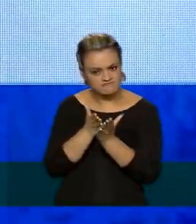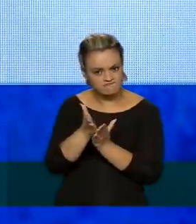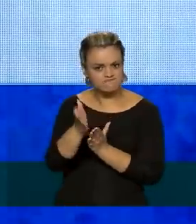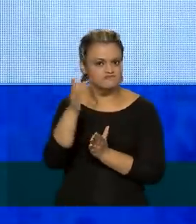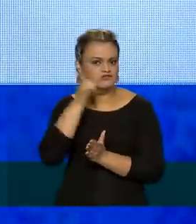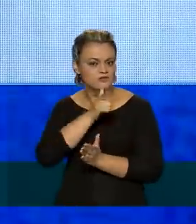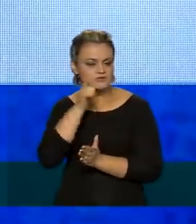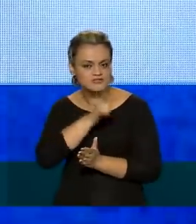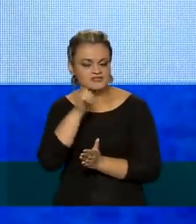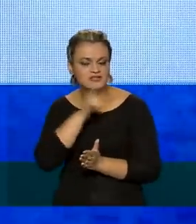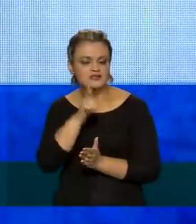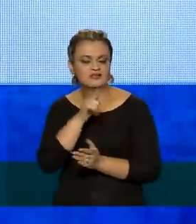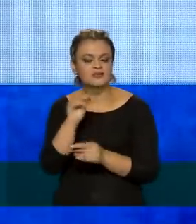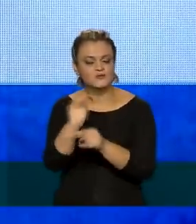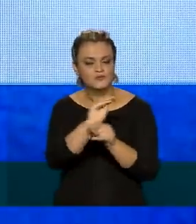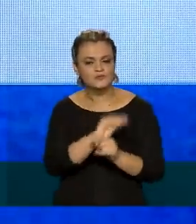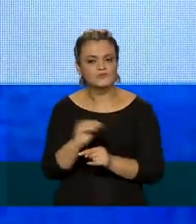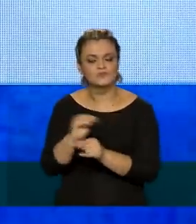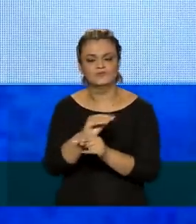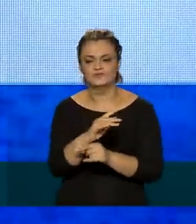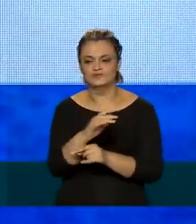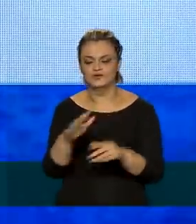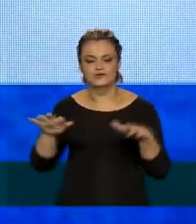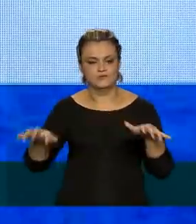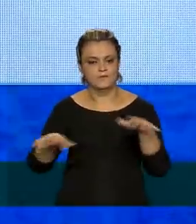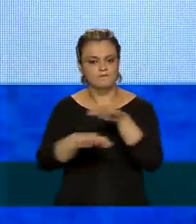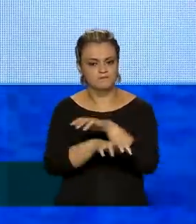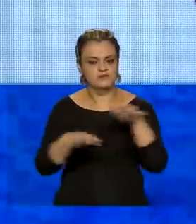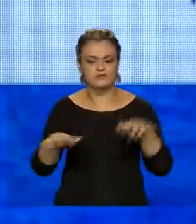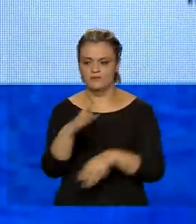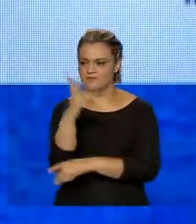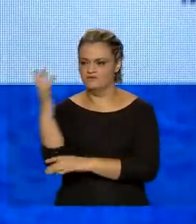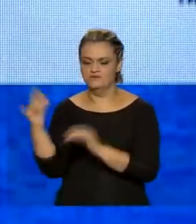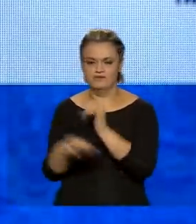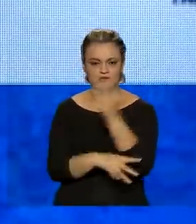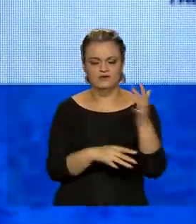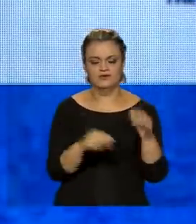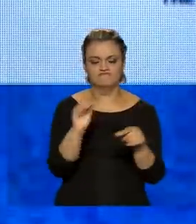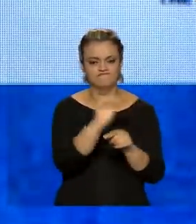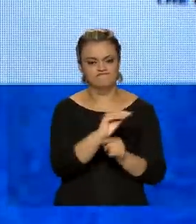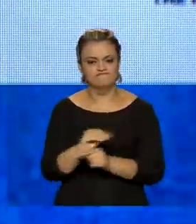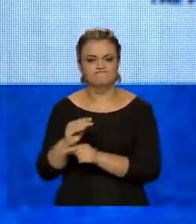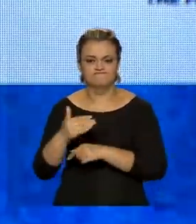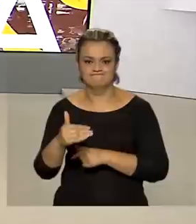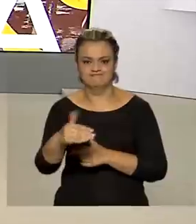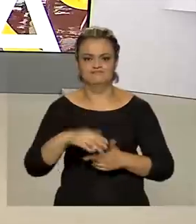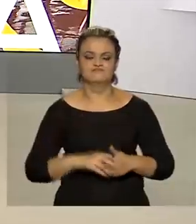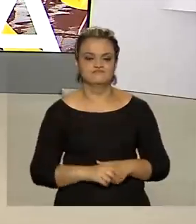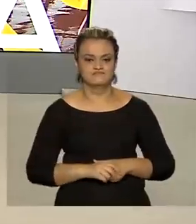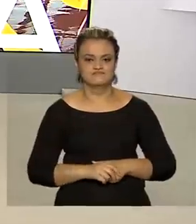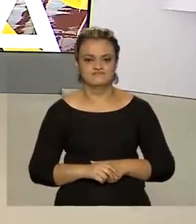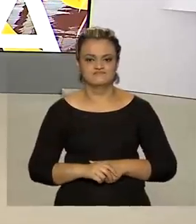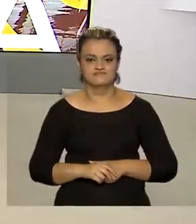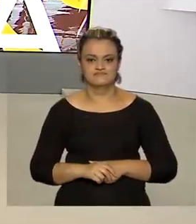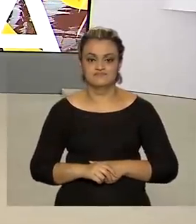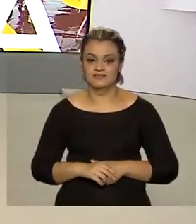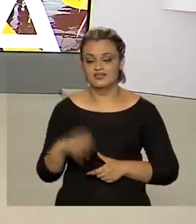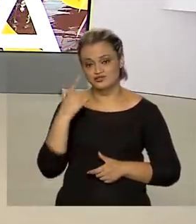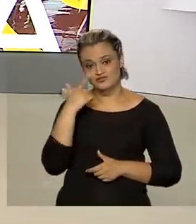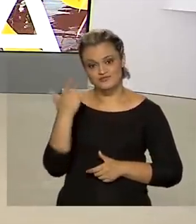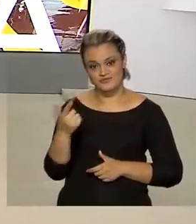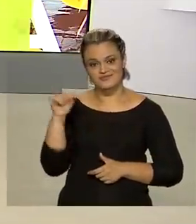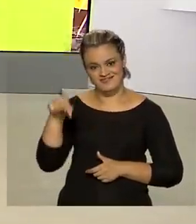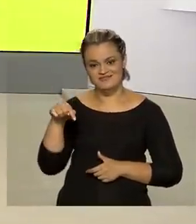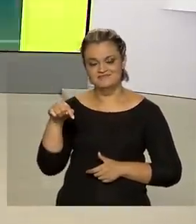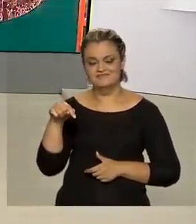cuide cada vez mais dos nossos biomas, das nossas florestas e assim por diante. Como nós vimos aqui